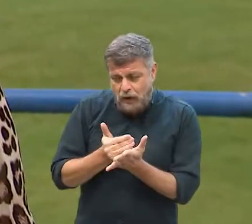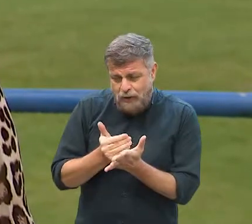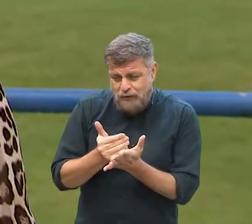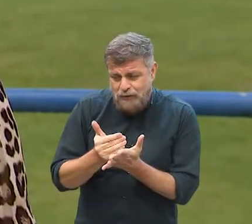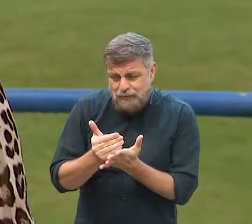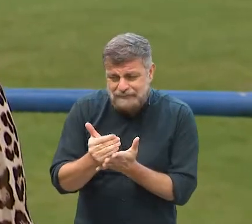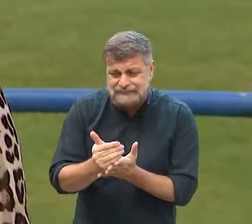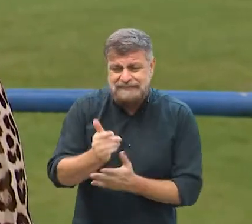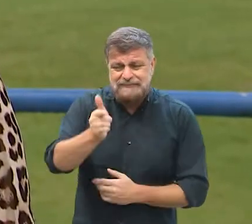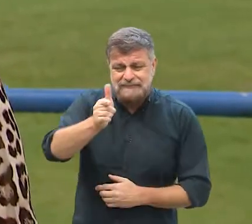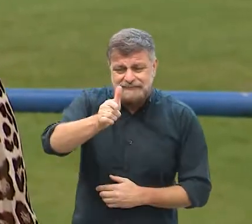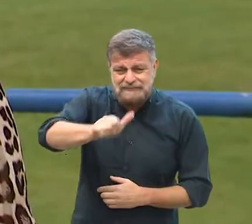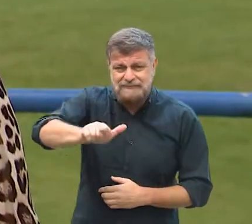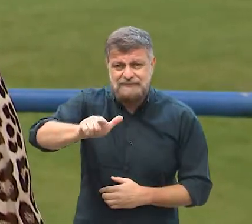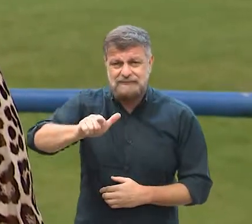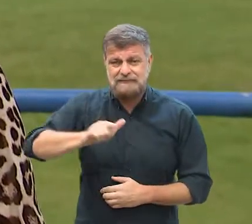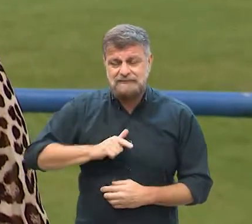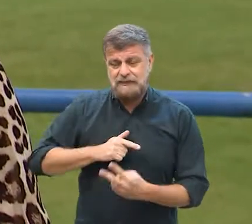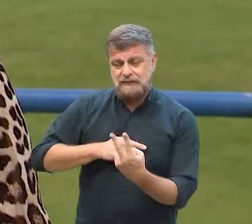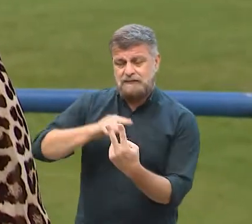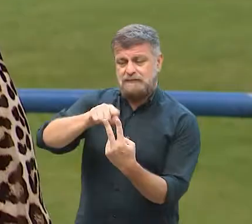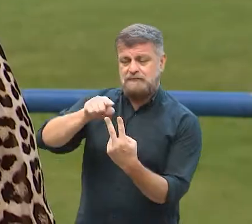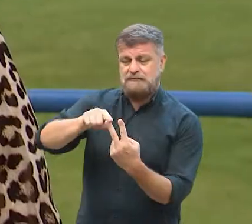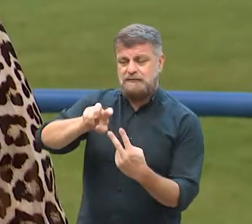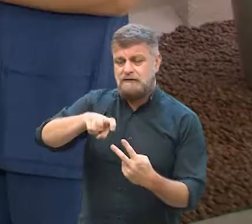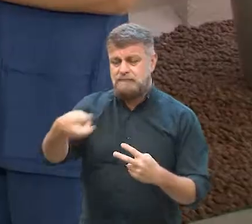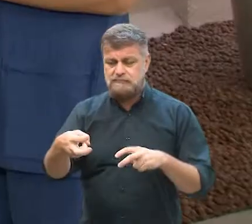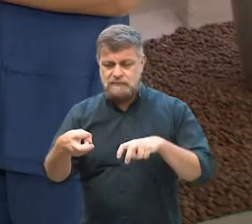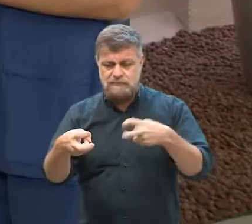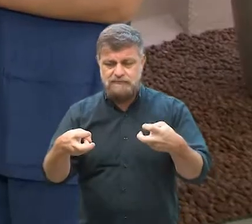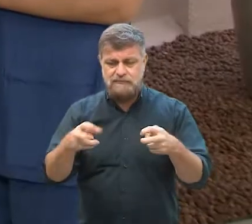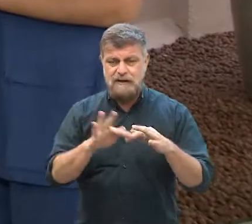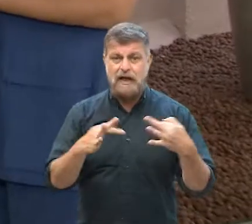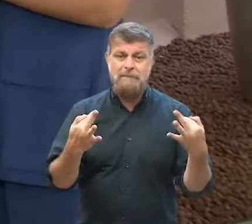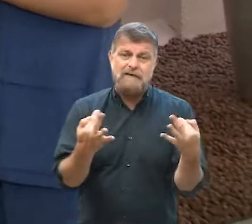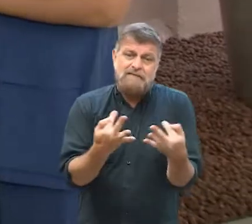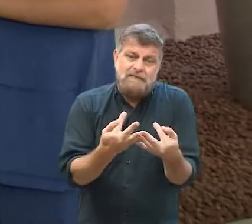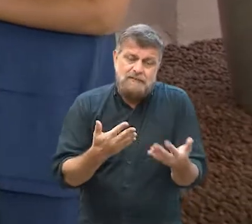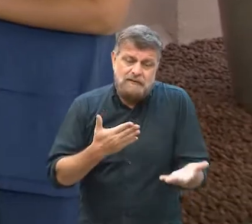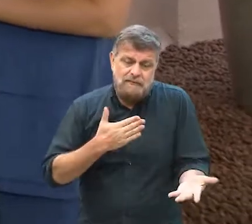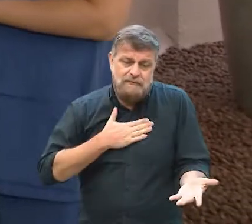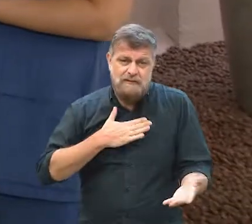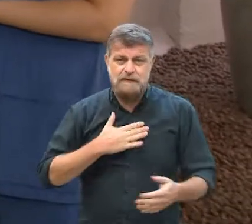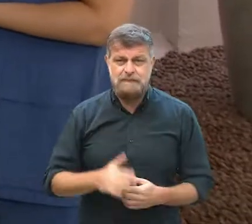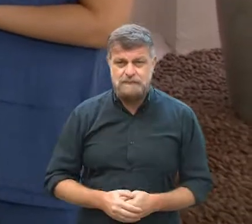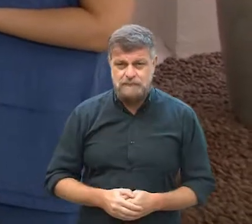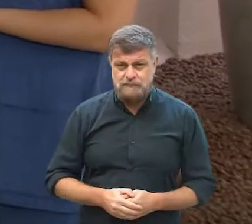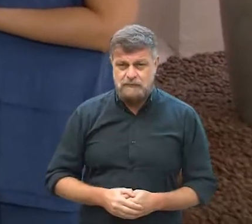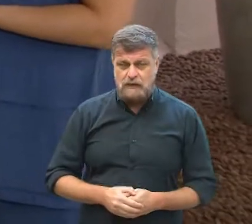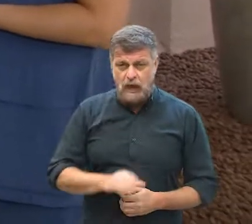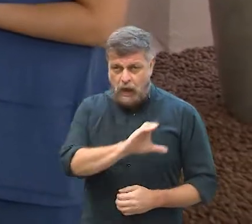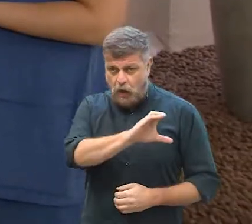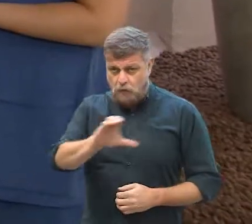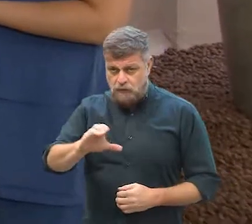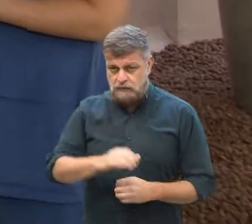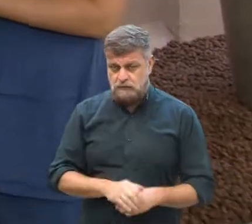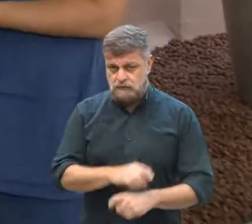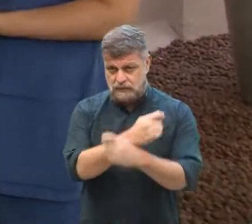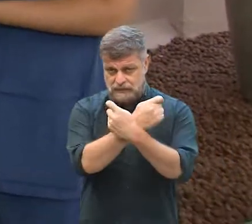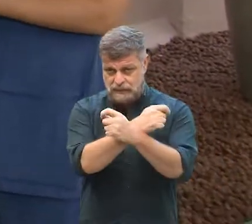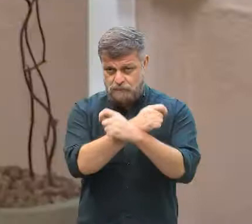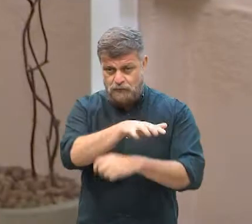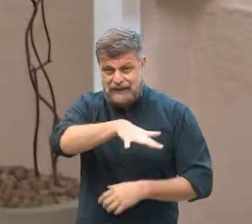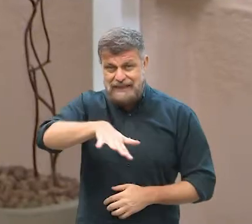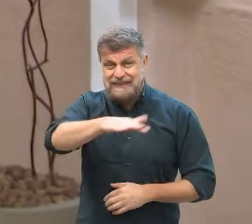com duas peças a menos na nossa família. Para a coordenadora do Serviço de Psicologia do Hospital da PUC